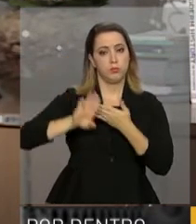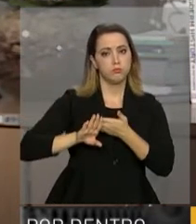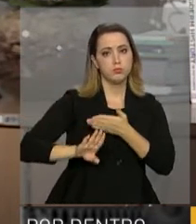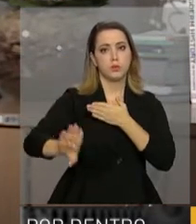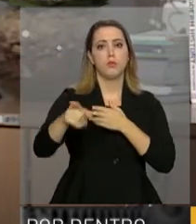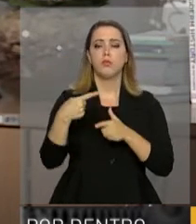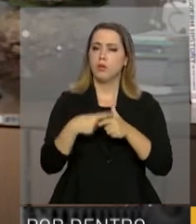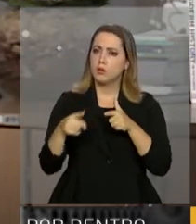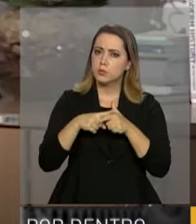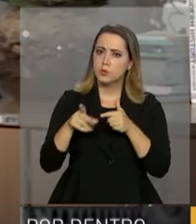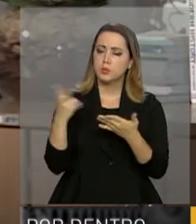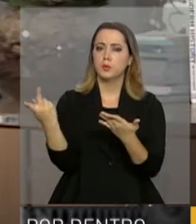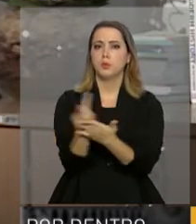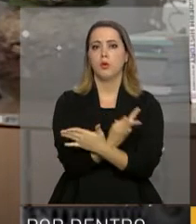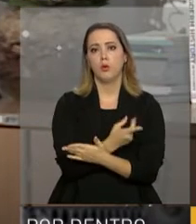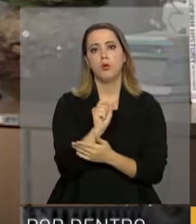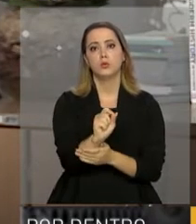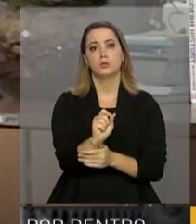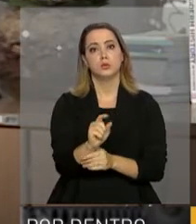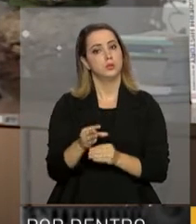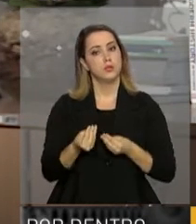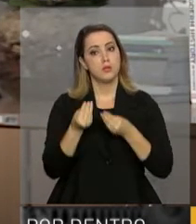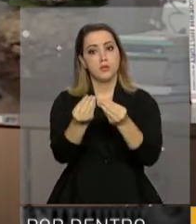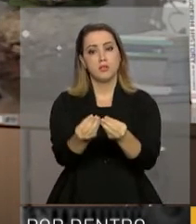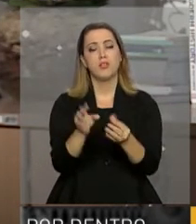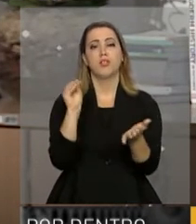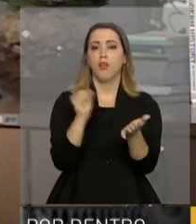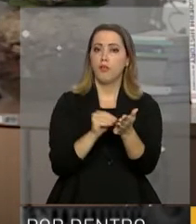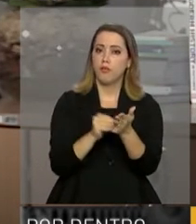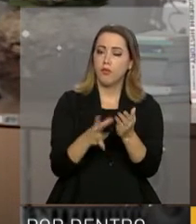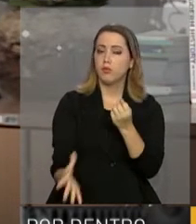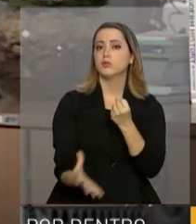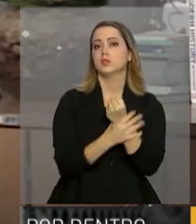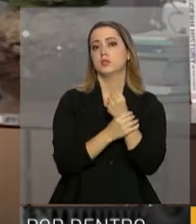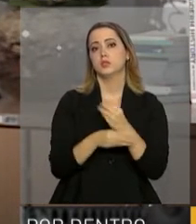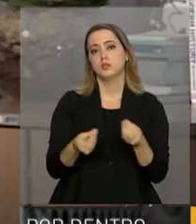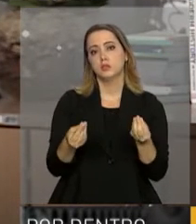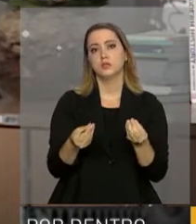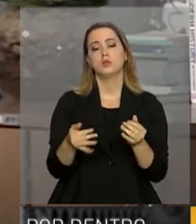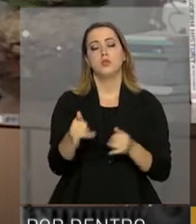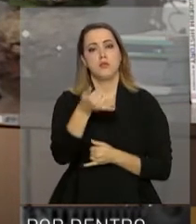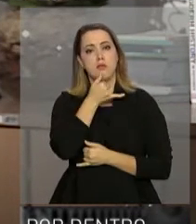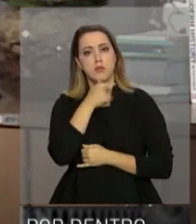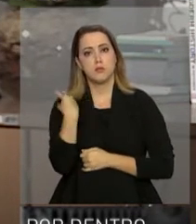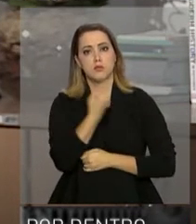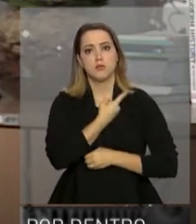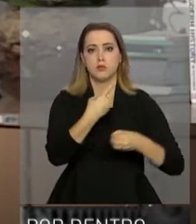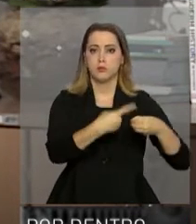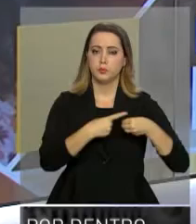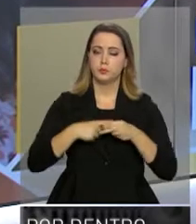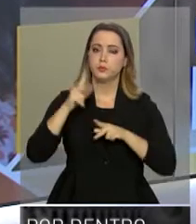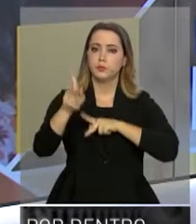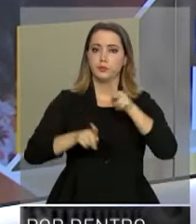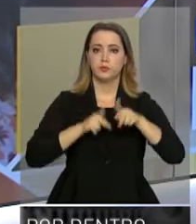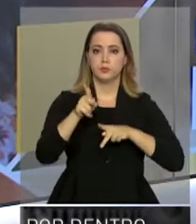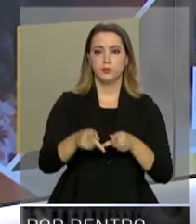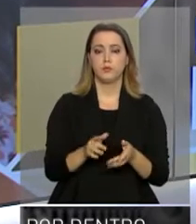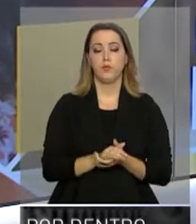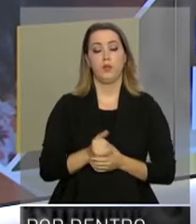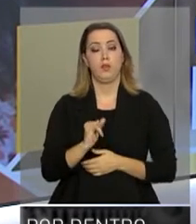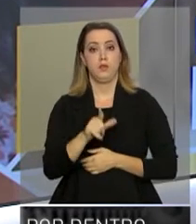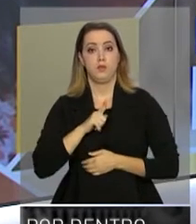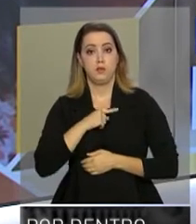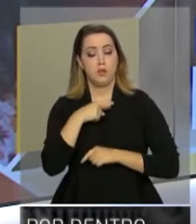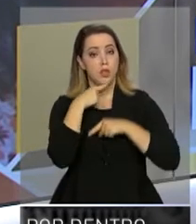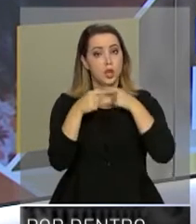acontecendo e continue levando a insegurança e muitas vezes a infelicidade às nossas cidades e nossas populações. Se você tem